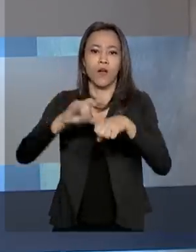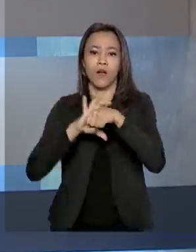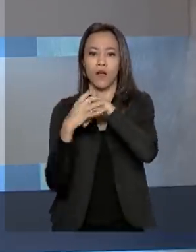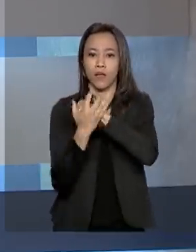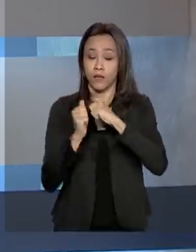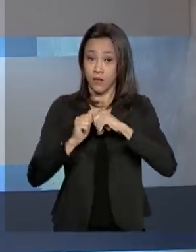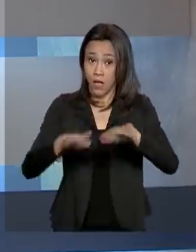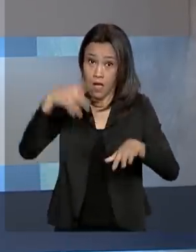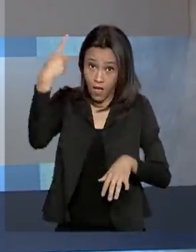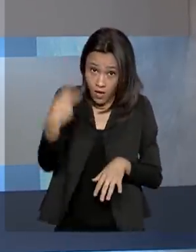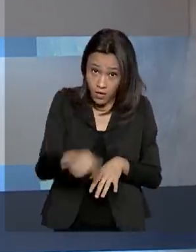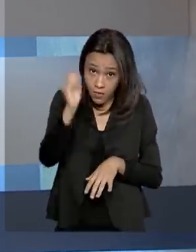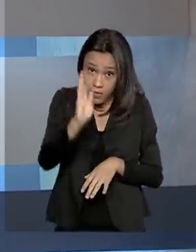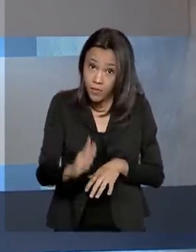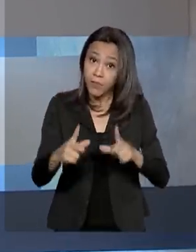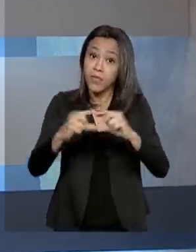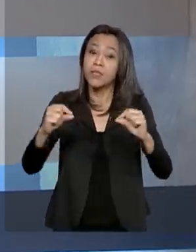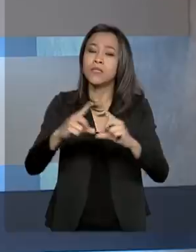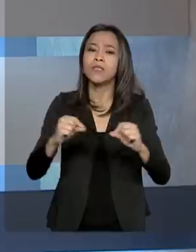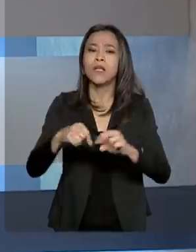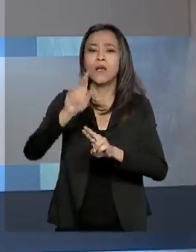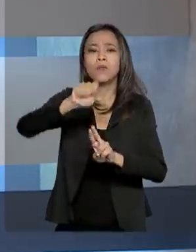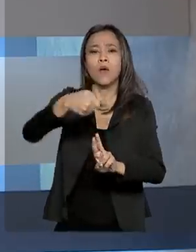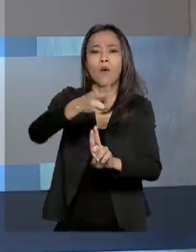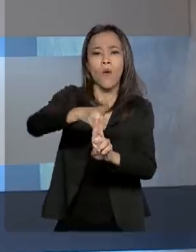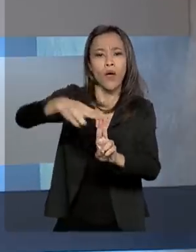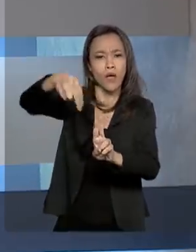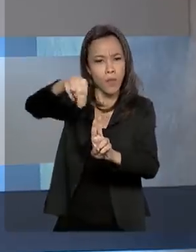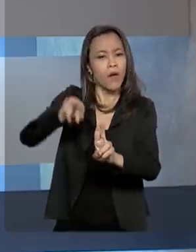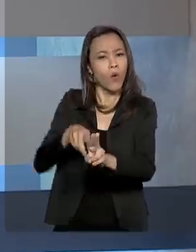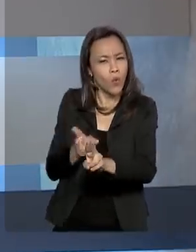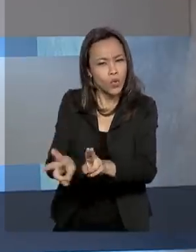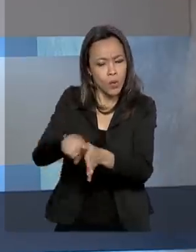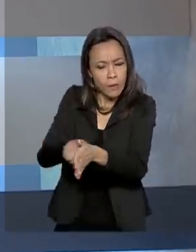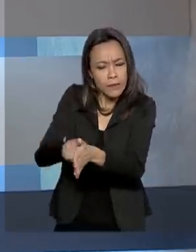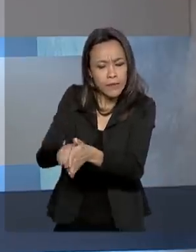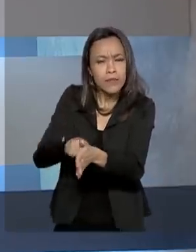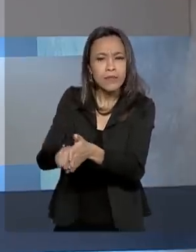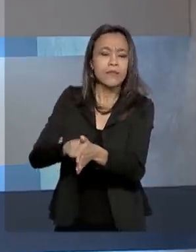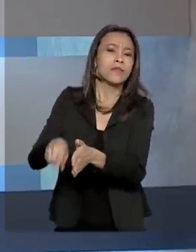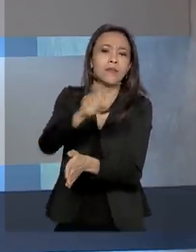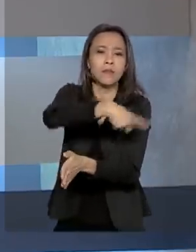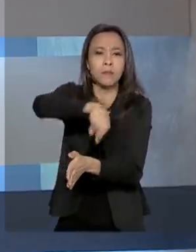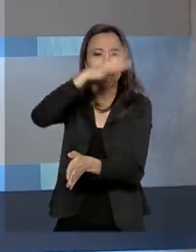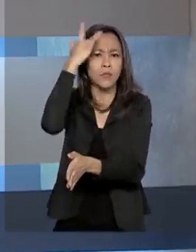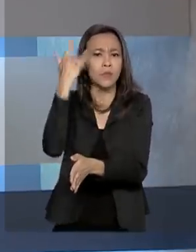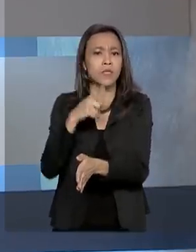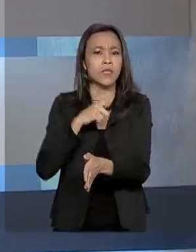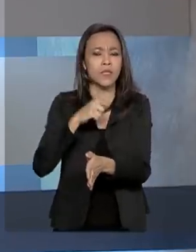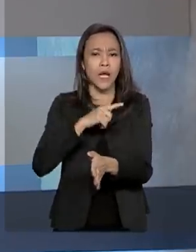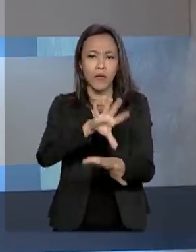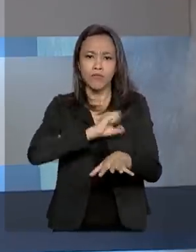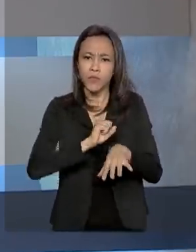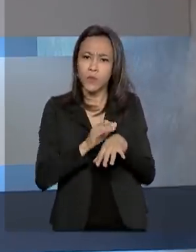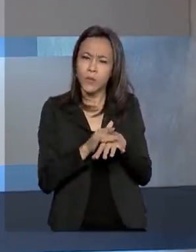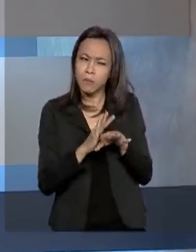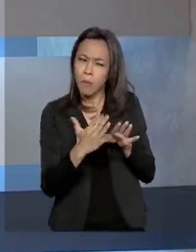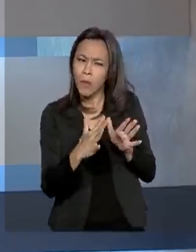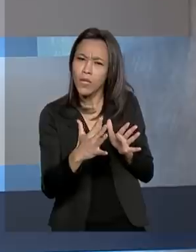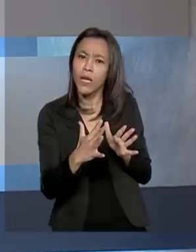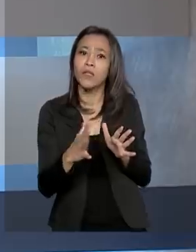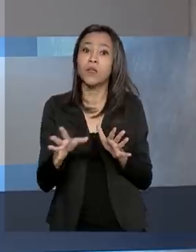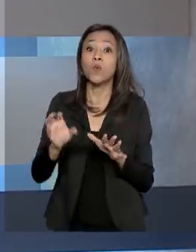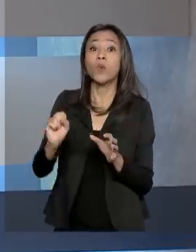Federal, a Universidade de Brasília avança no estudo de um tratamento para doentes em estado moderado, por transfusão de